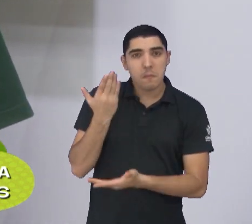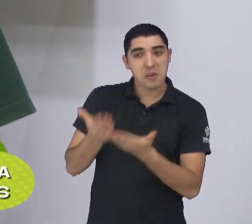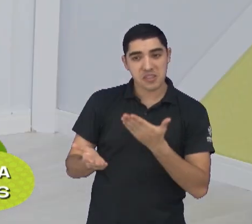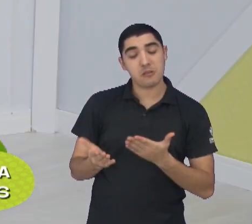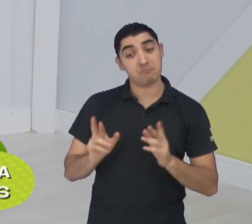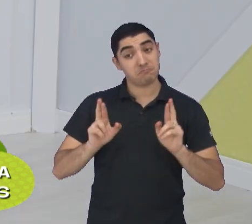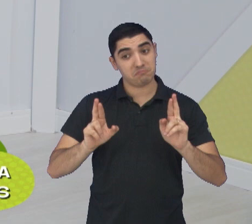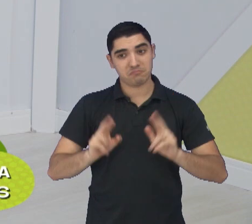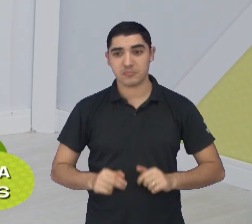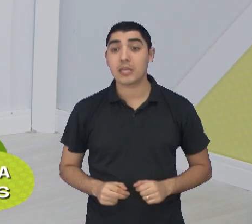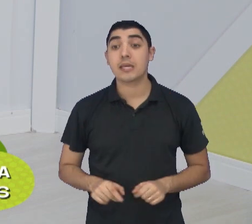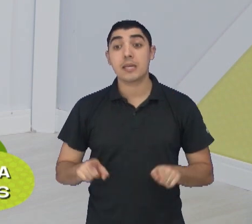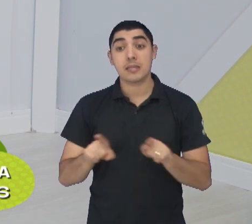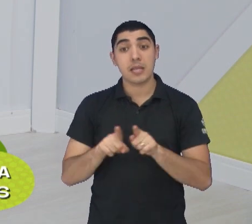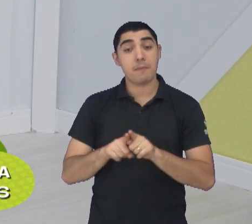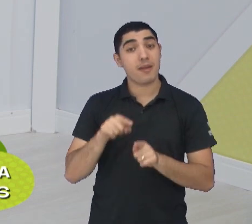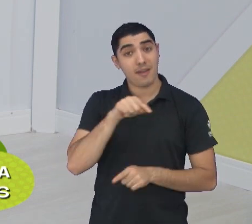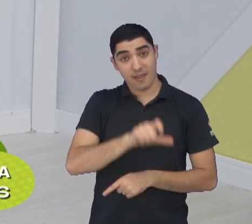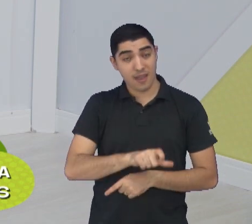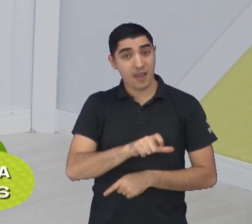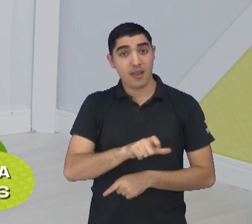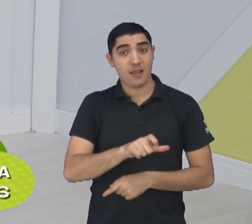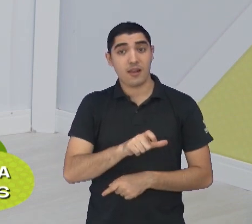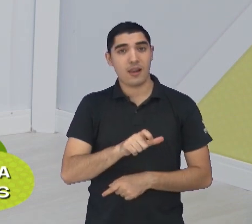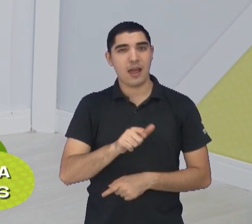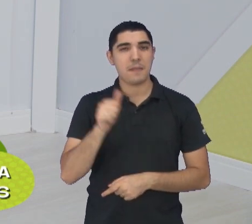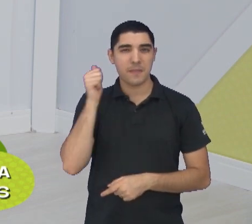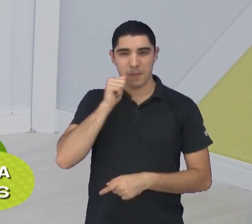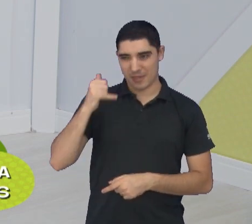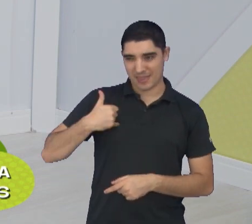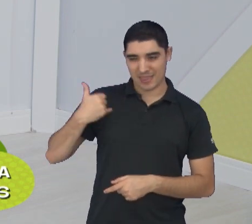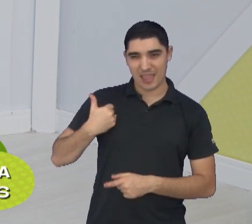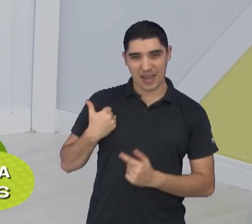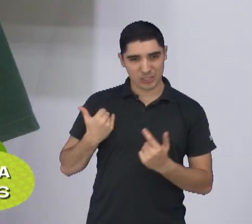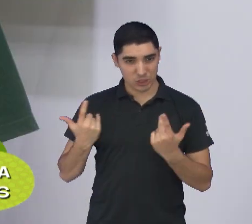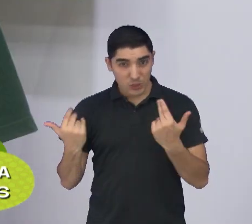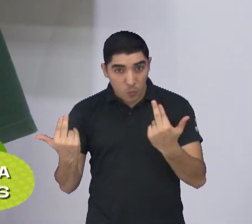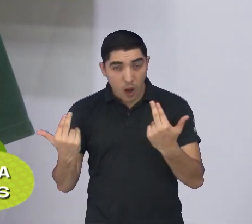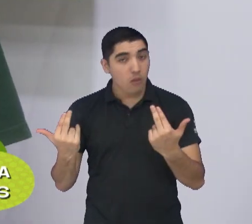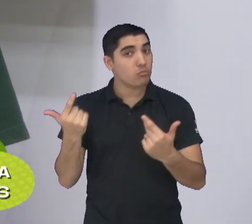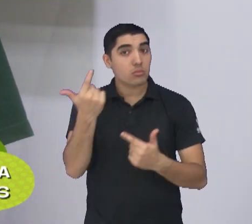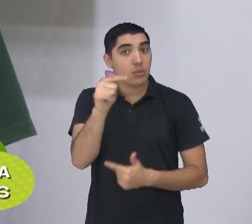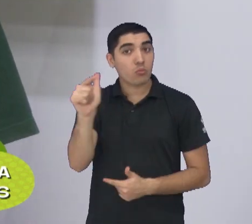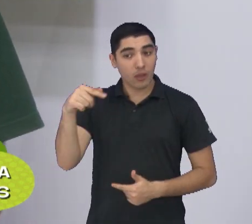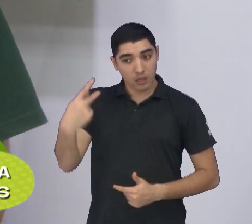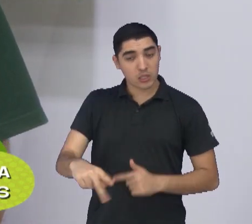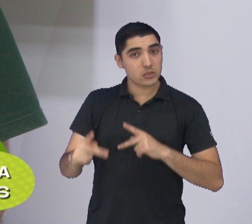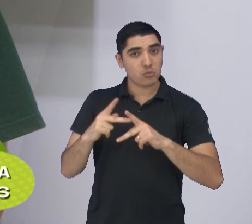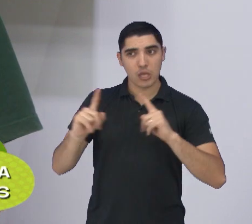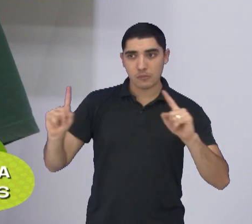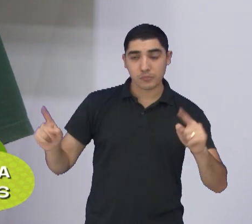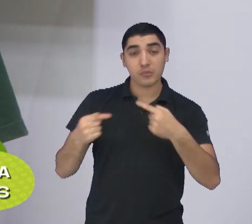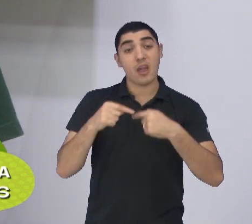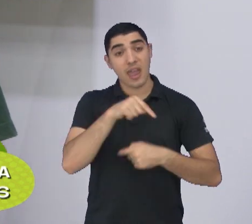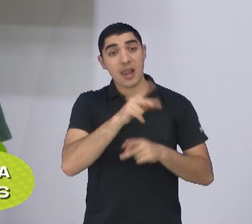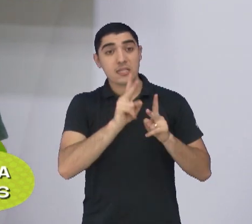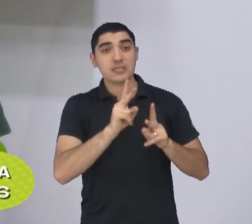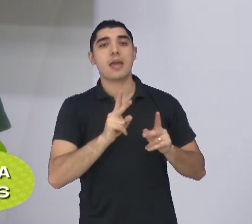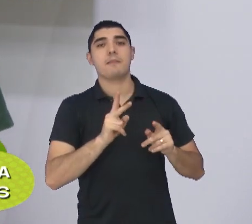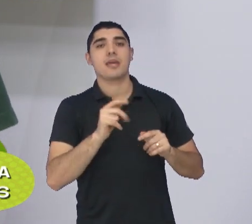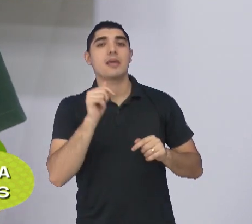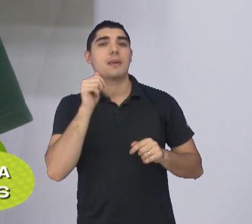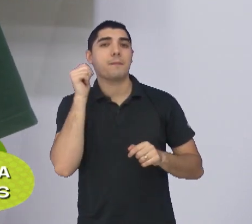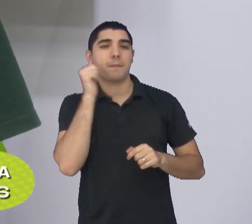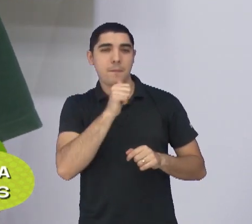vitórias. E ela não tem adversária menina da idade dela, né? Exatamente. Ela enfrenta ou as mais velhas ou da mesma idade,